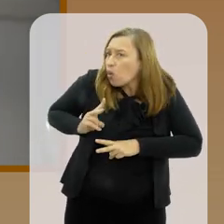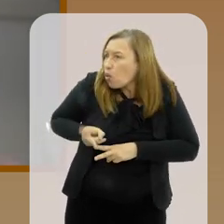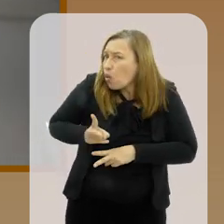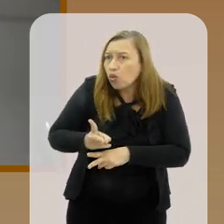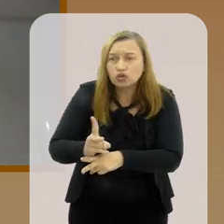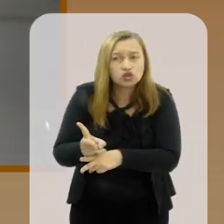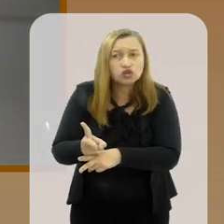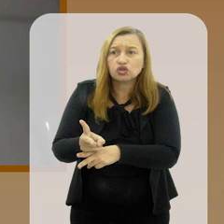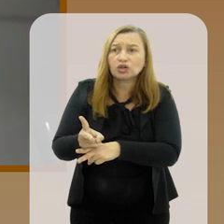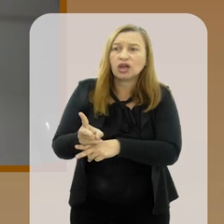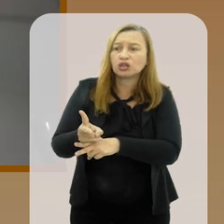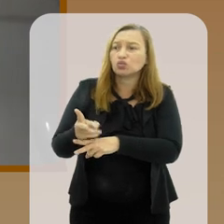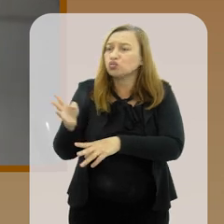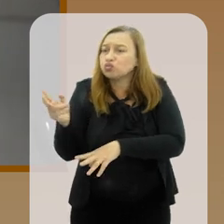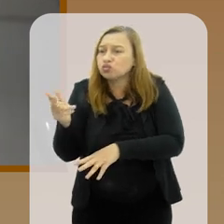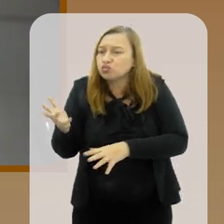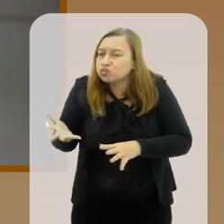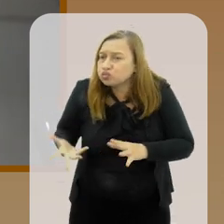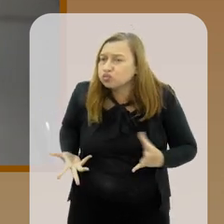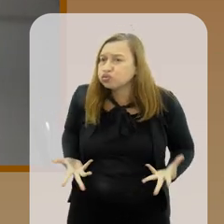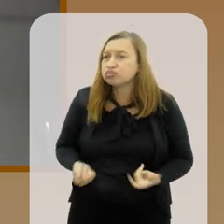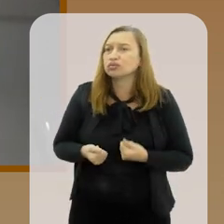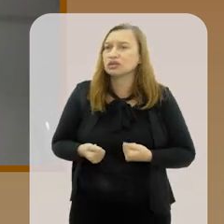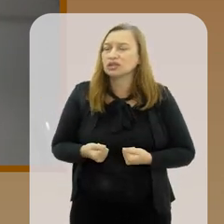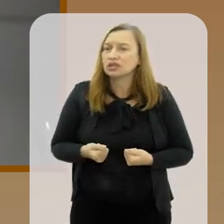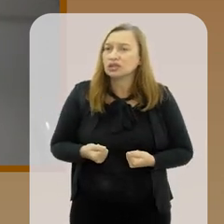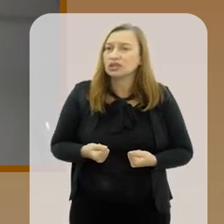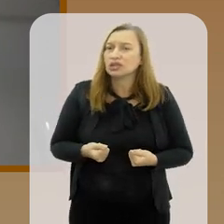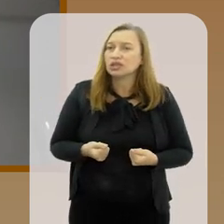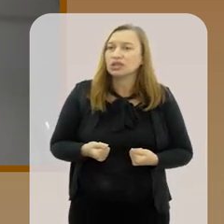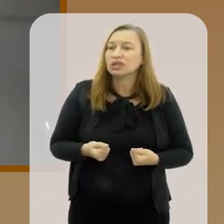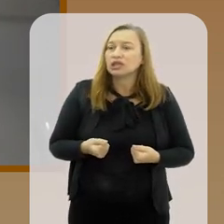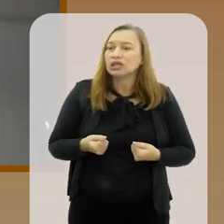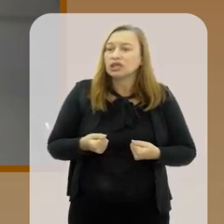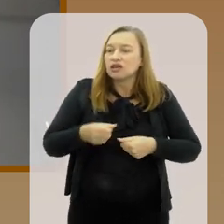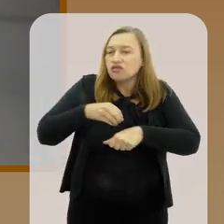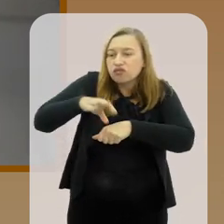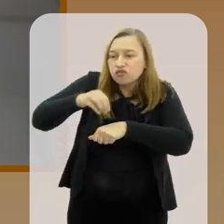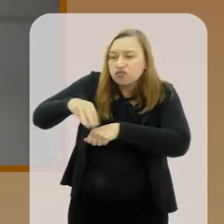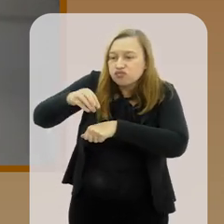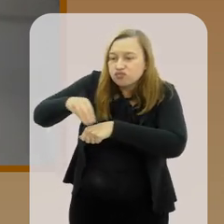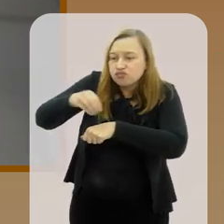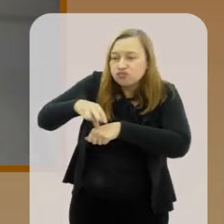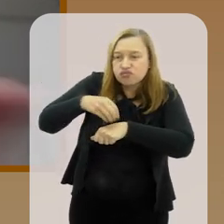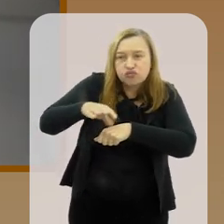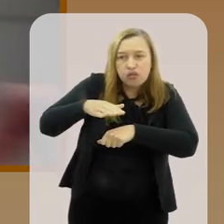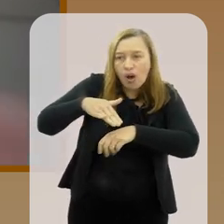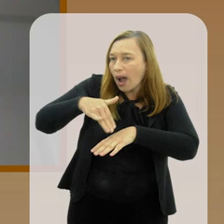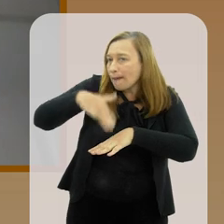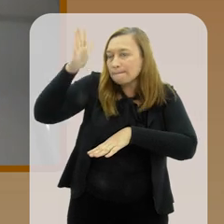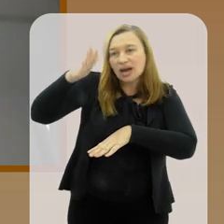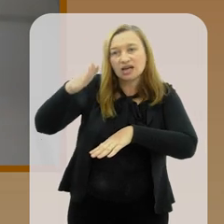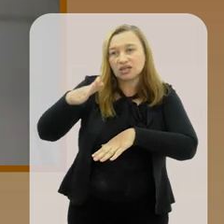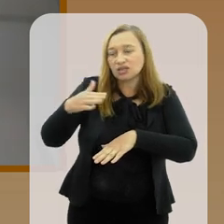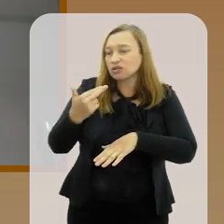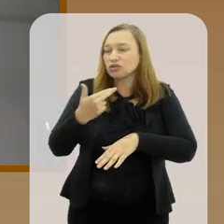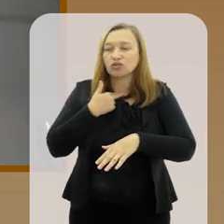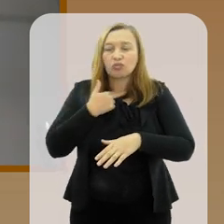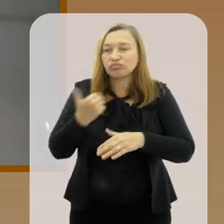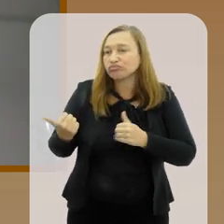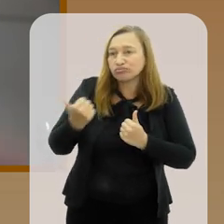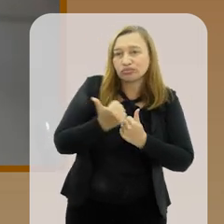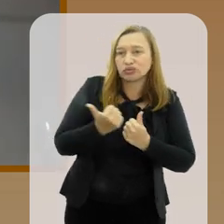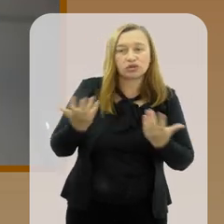Ele vai continuar tendo a agilidade e trazendo algo a mais que não pode ser substituído simplesmente por